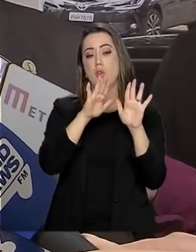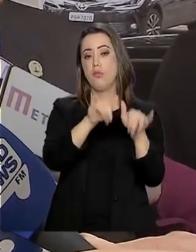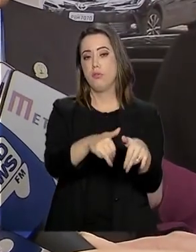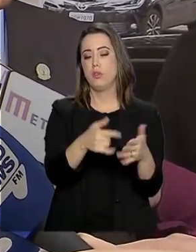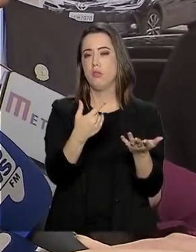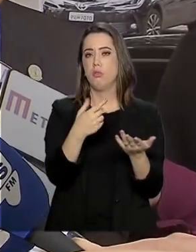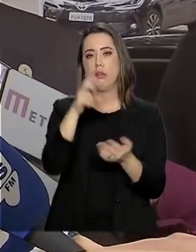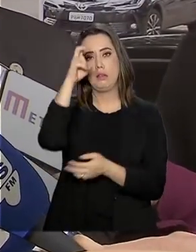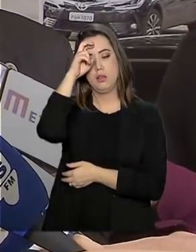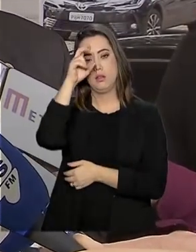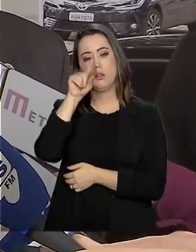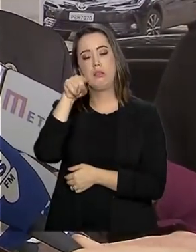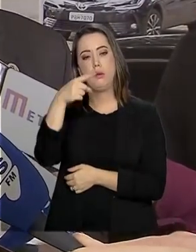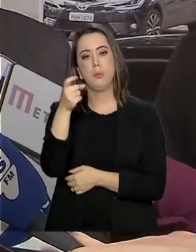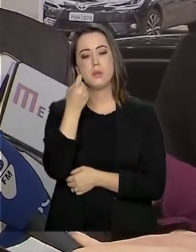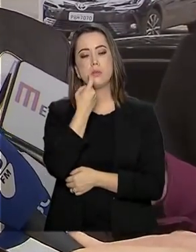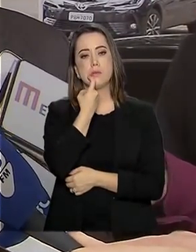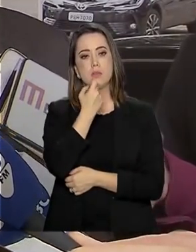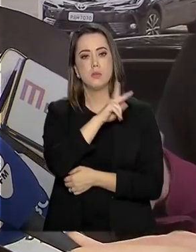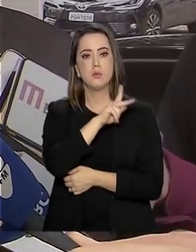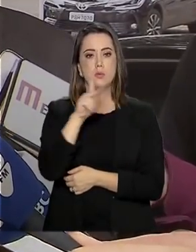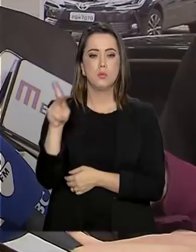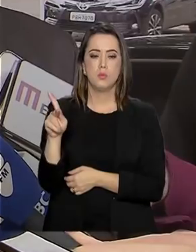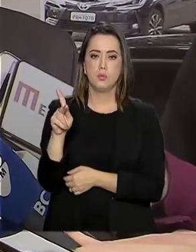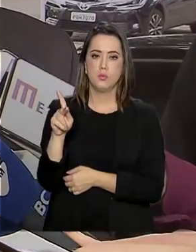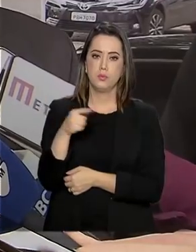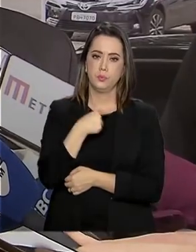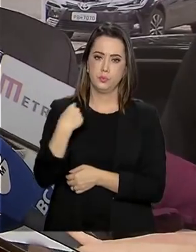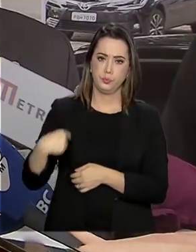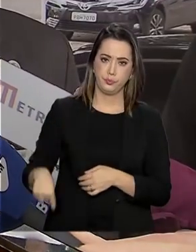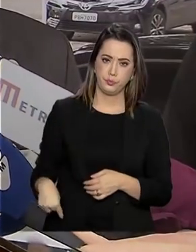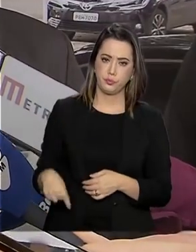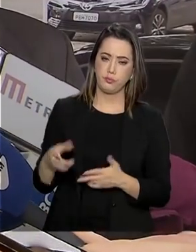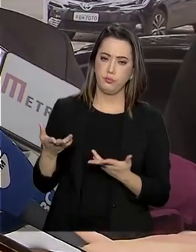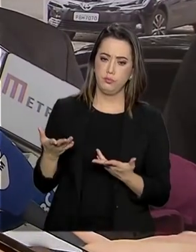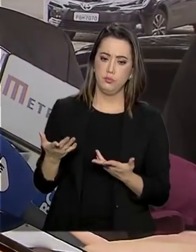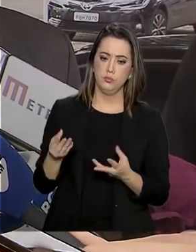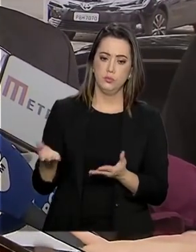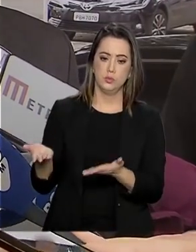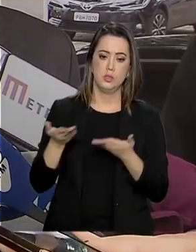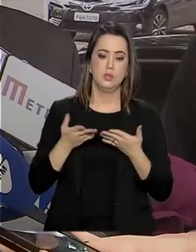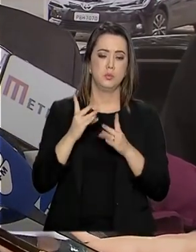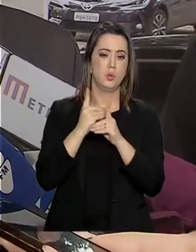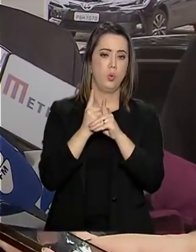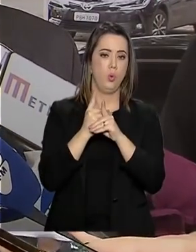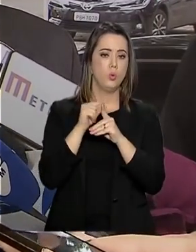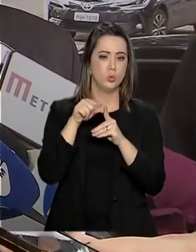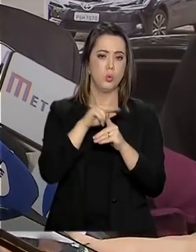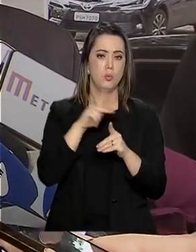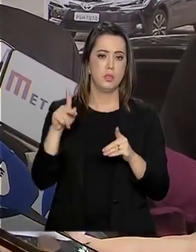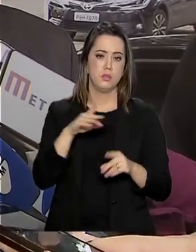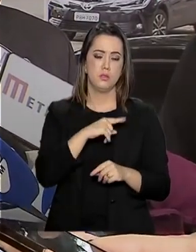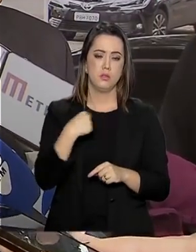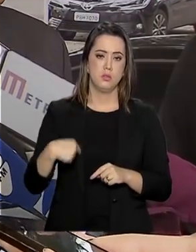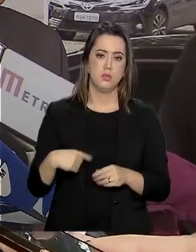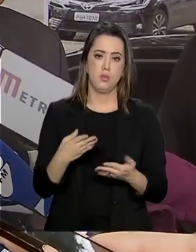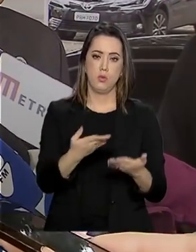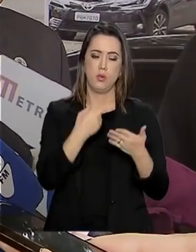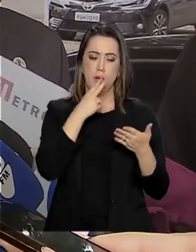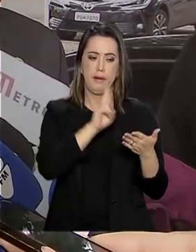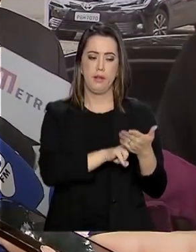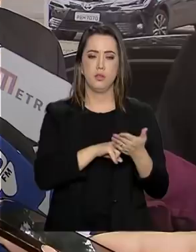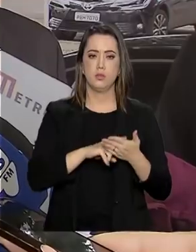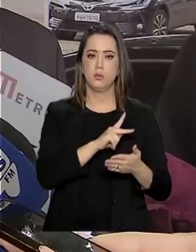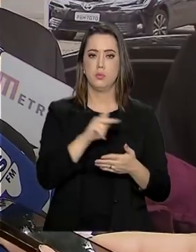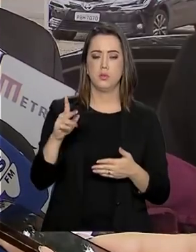ata. E na sexta o presidente lá, o Xi Jinping, vai me receber e eu vou entregar uma carta do presidente para ele. A